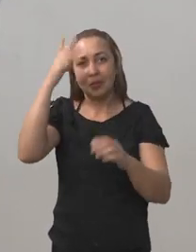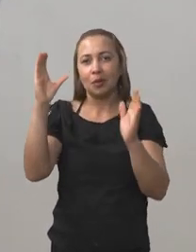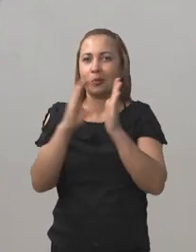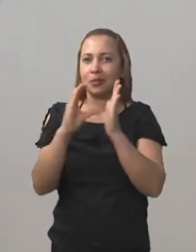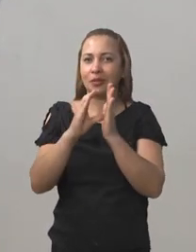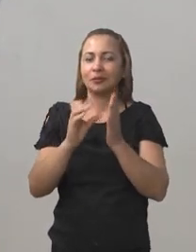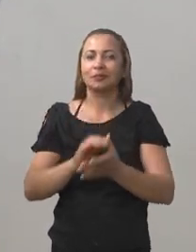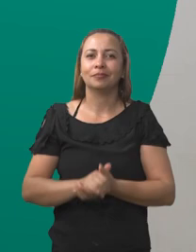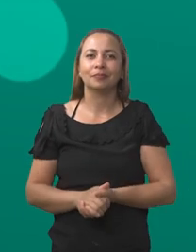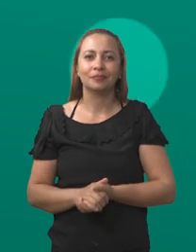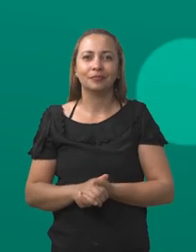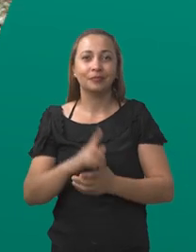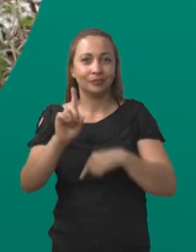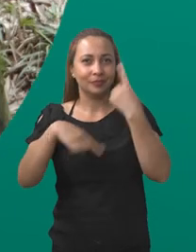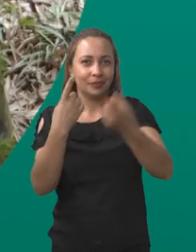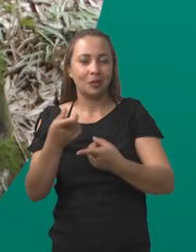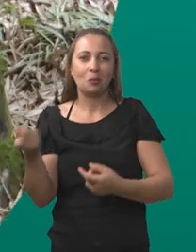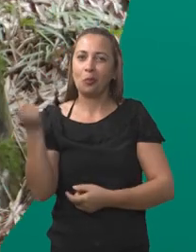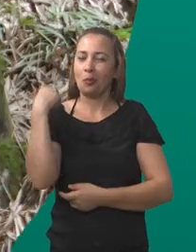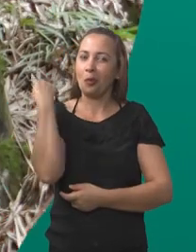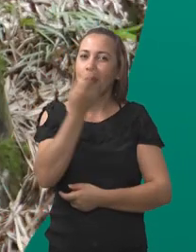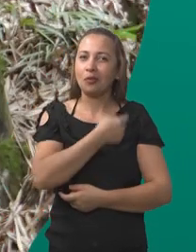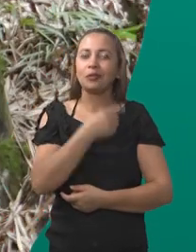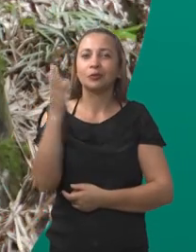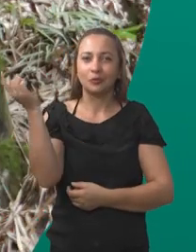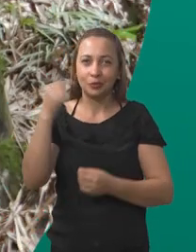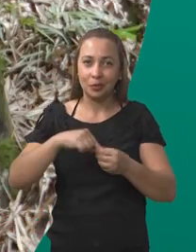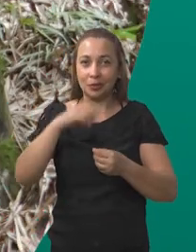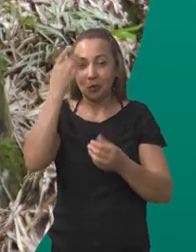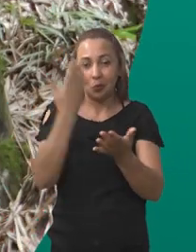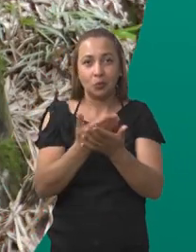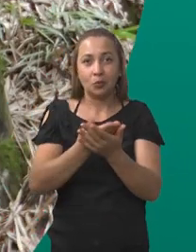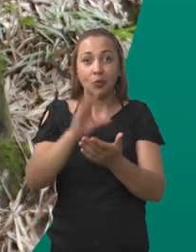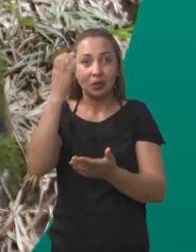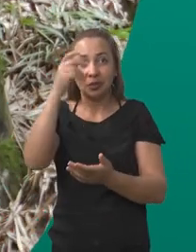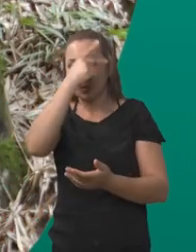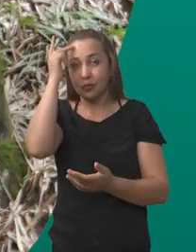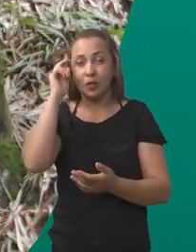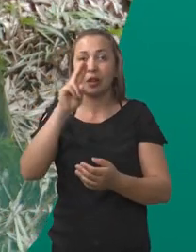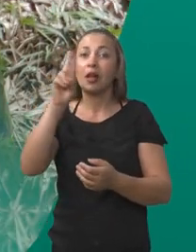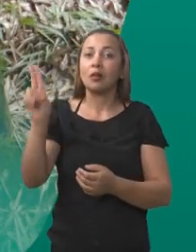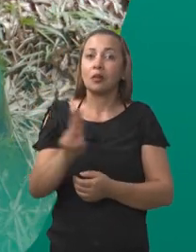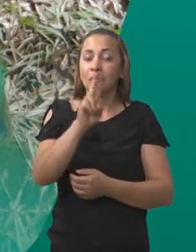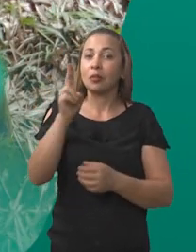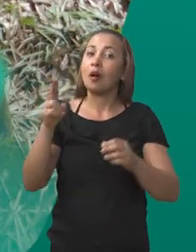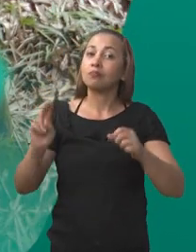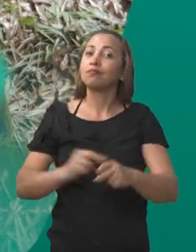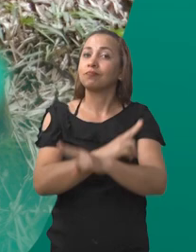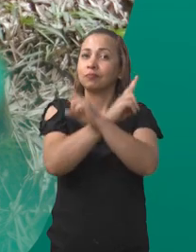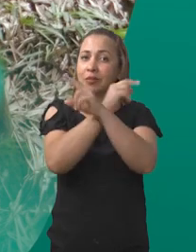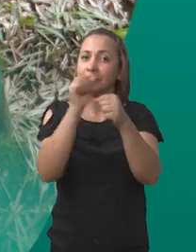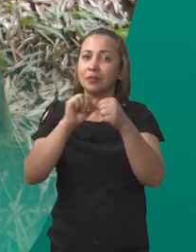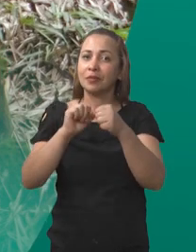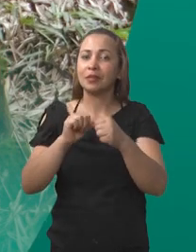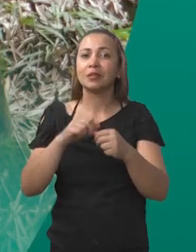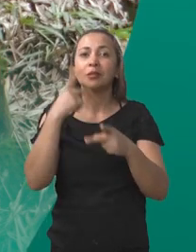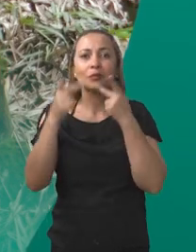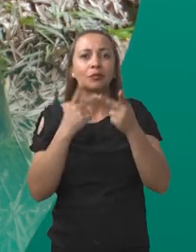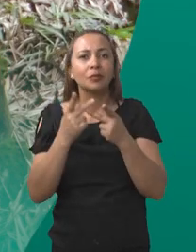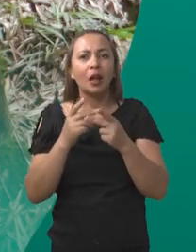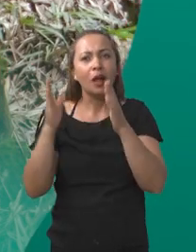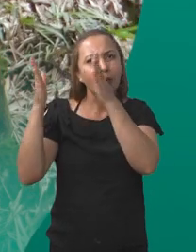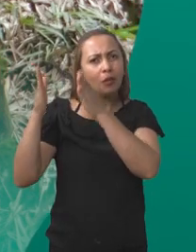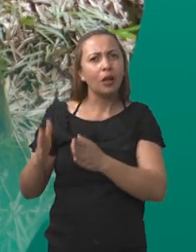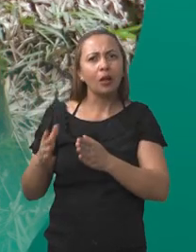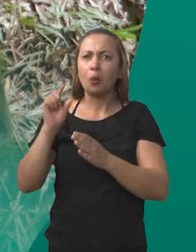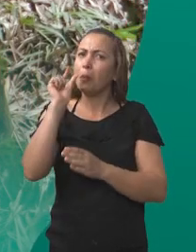a comunidade. E daqui a pouco a gente está de volta com um estudo feito por cientistas da Universidade Estadual do Sudoeste da Bahia. Eles